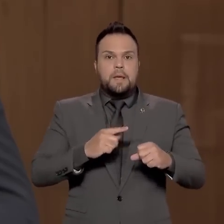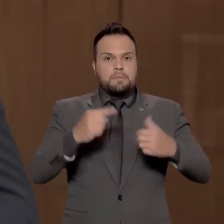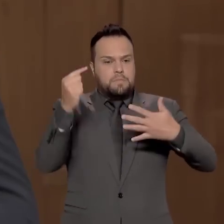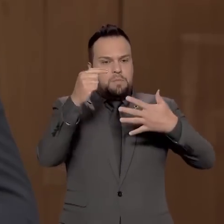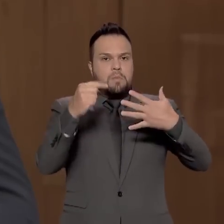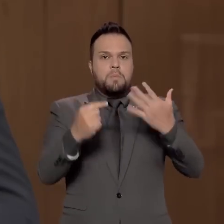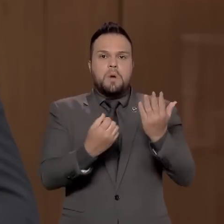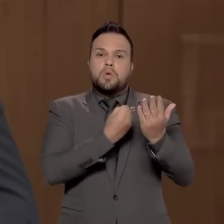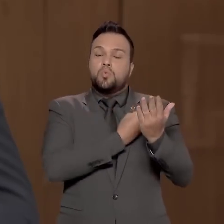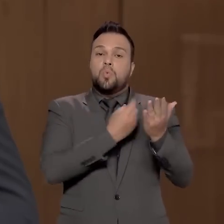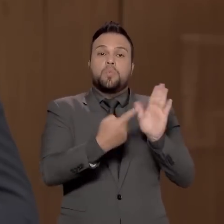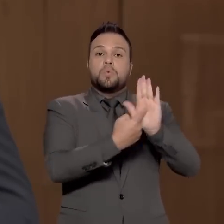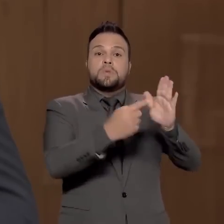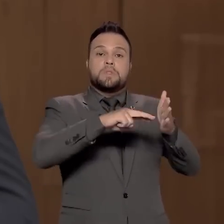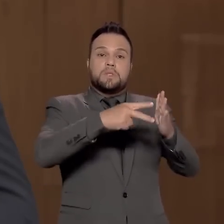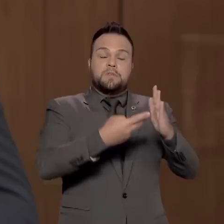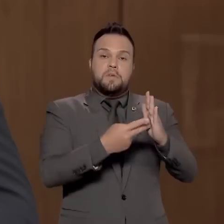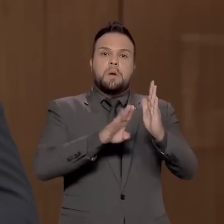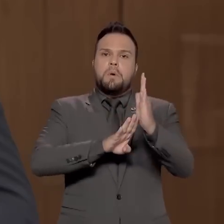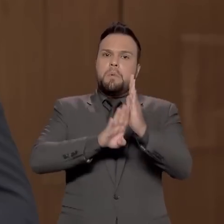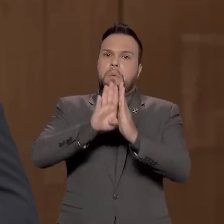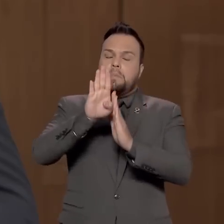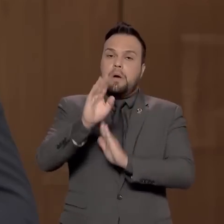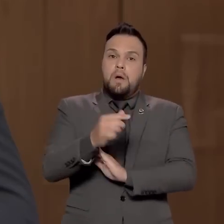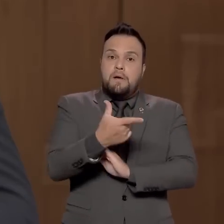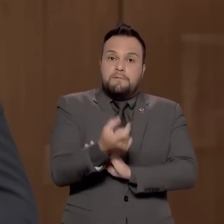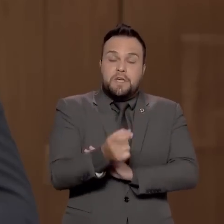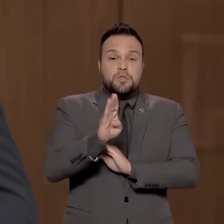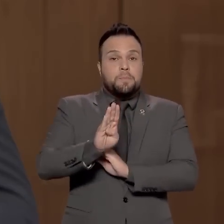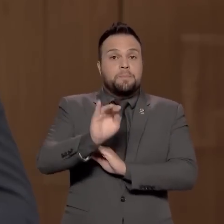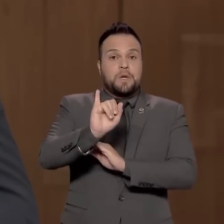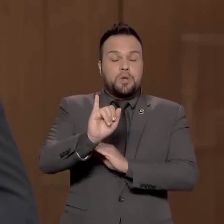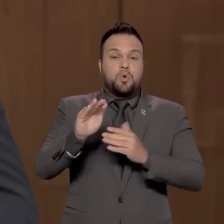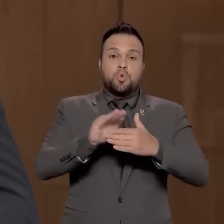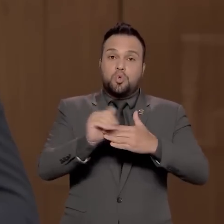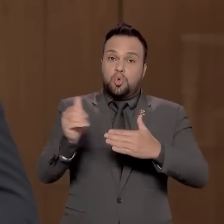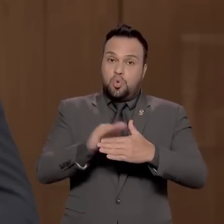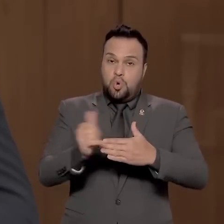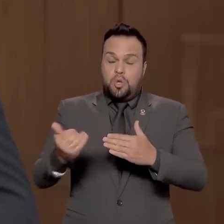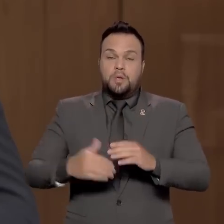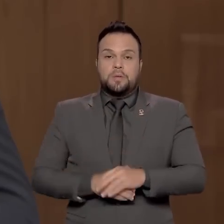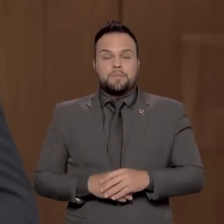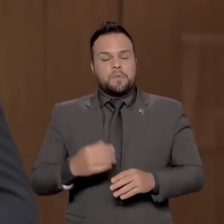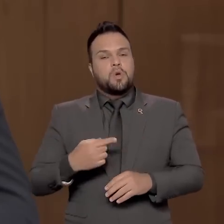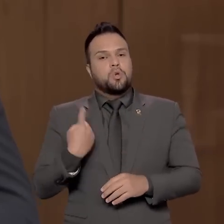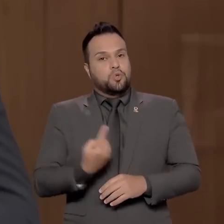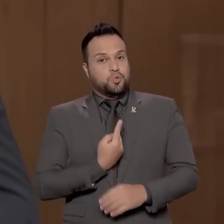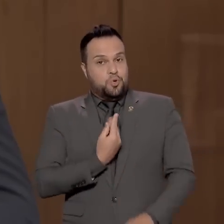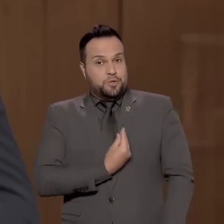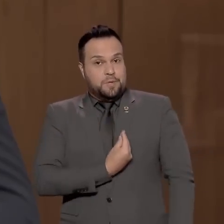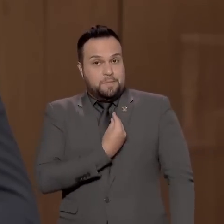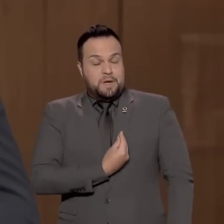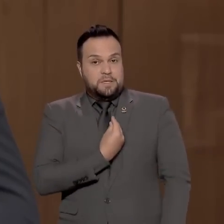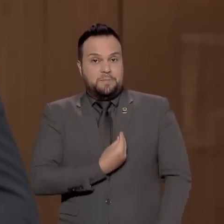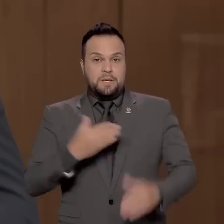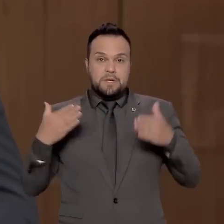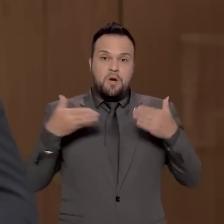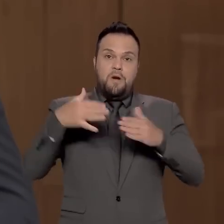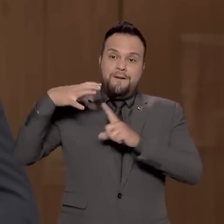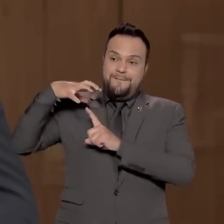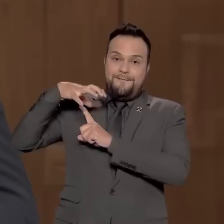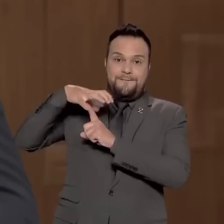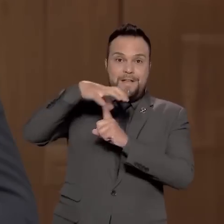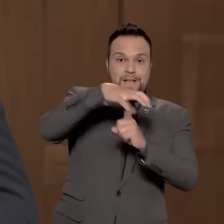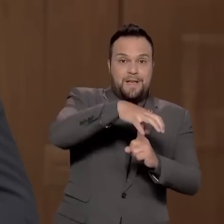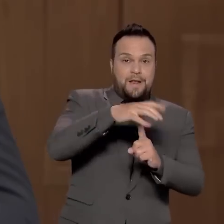Algumas estimativas apontam que esse montante já se aproxima de 20 bilhões de dólares. Nossa participação